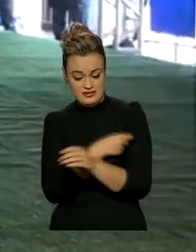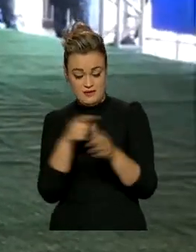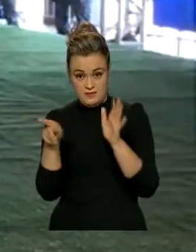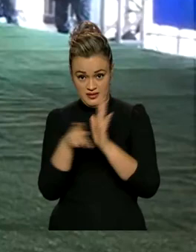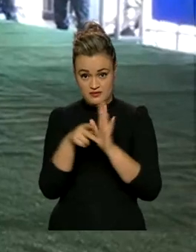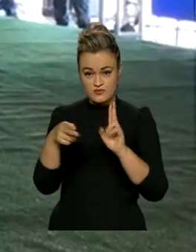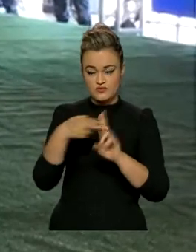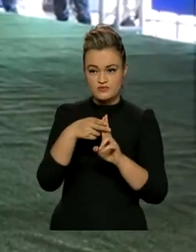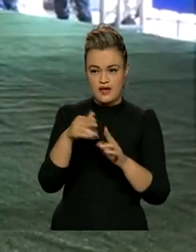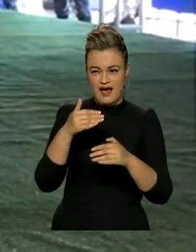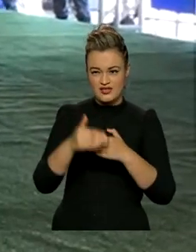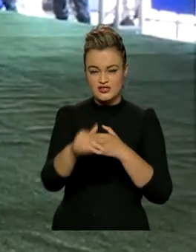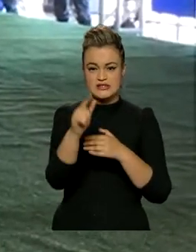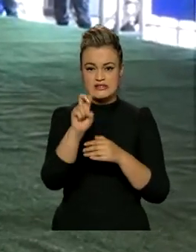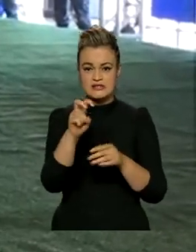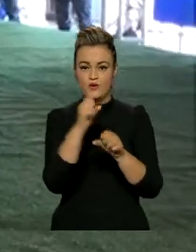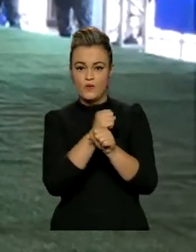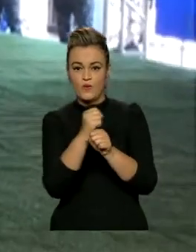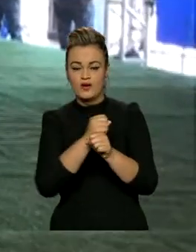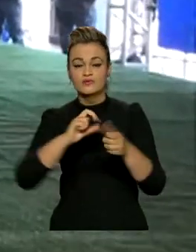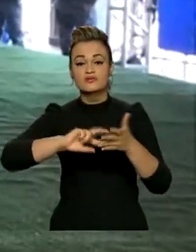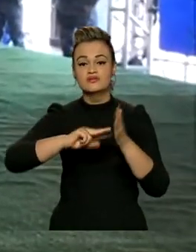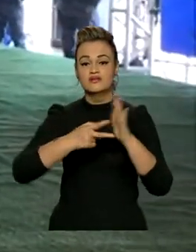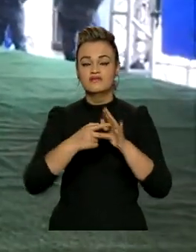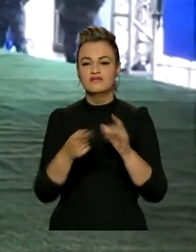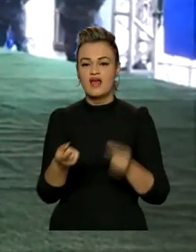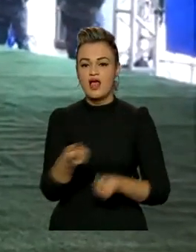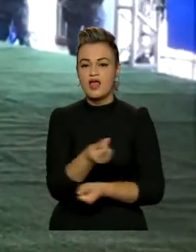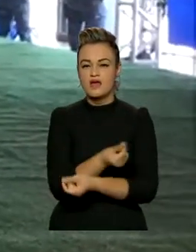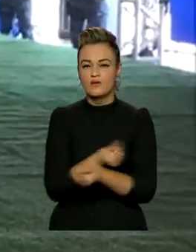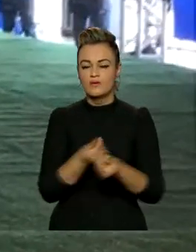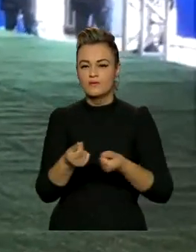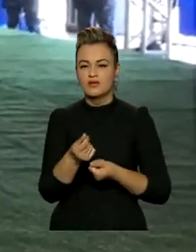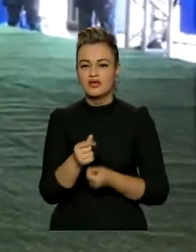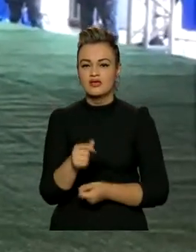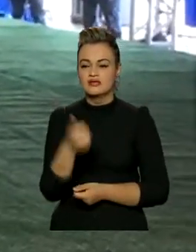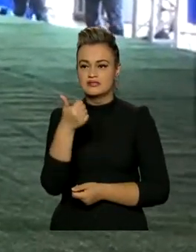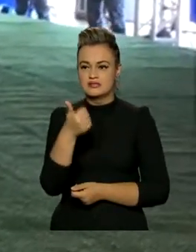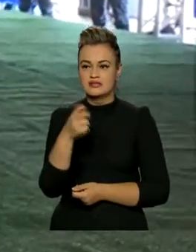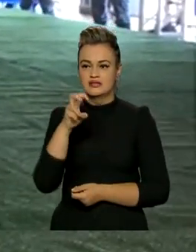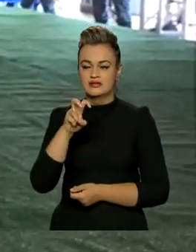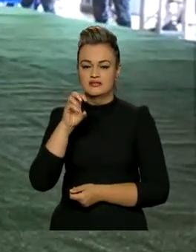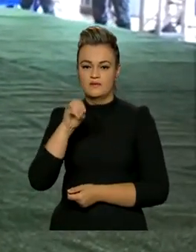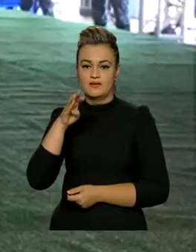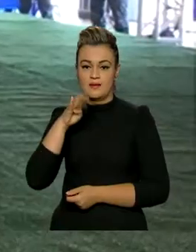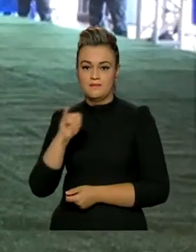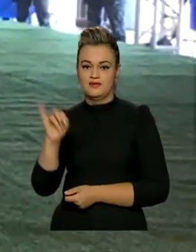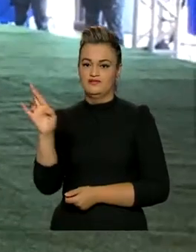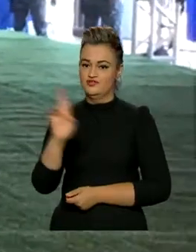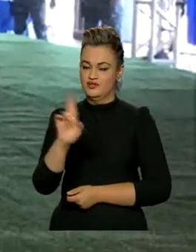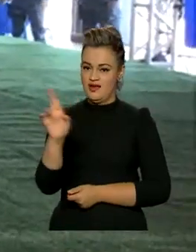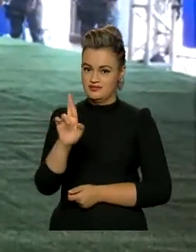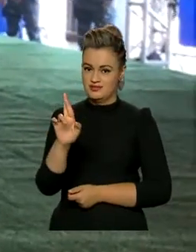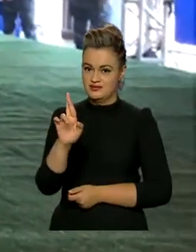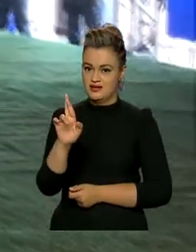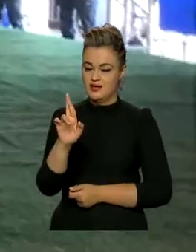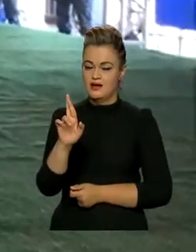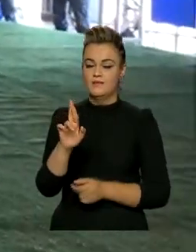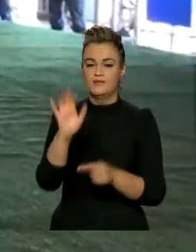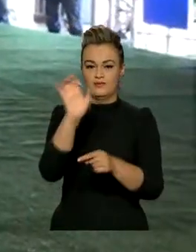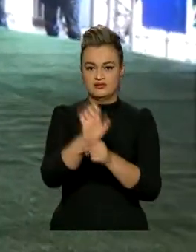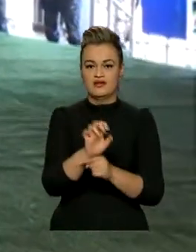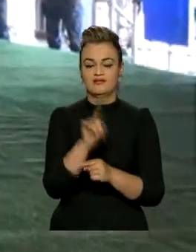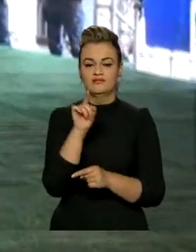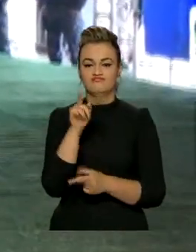horizonte de 5 anos representa uma economia de cerca de 150 bilhões de reais para o